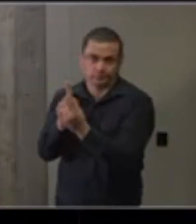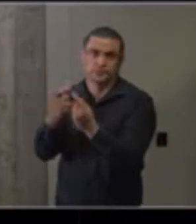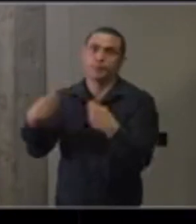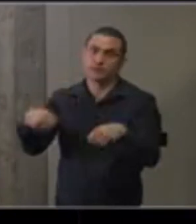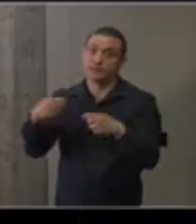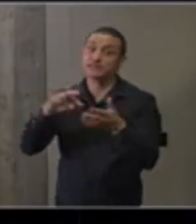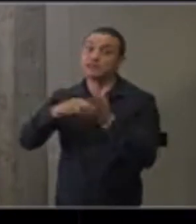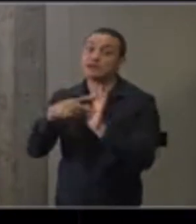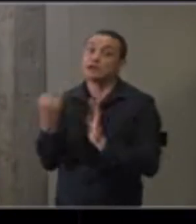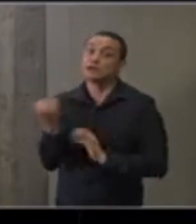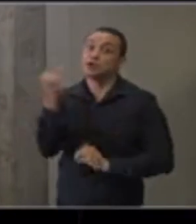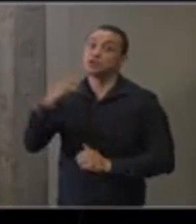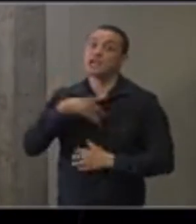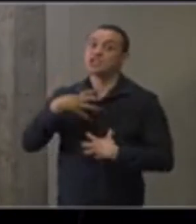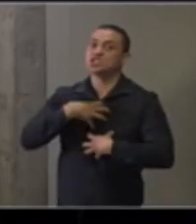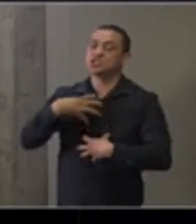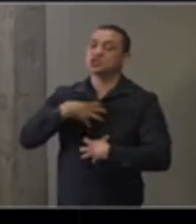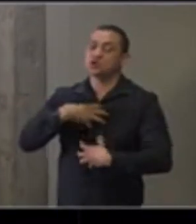importância.